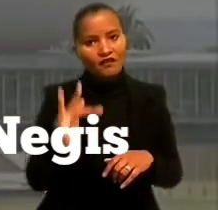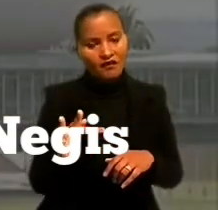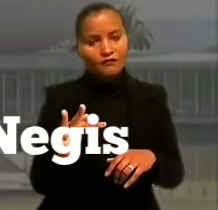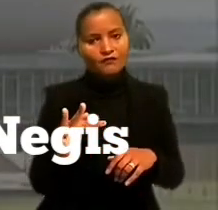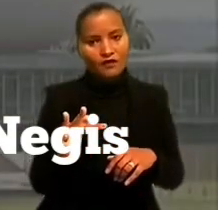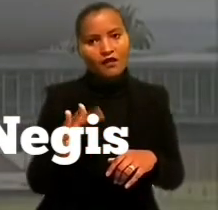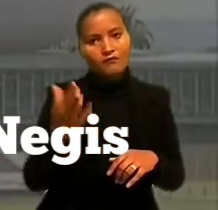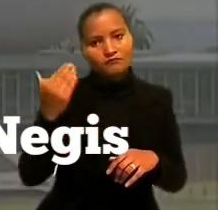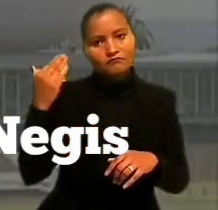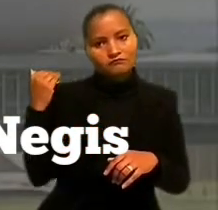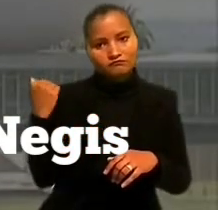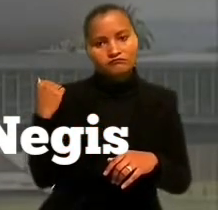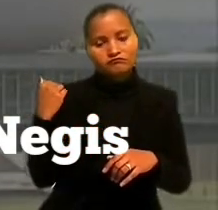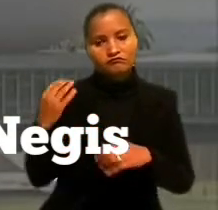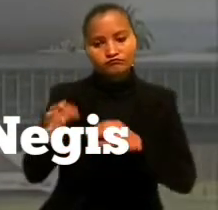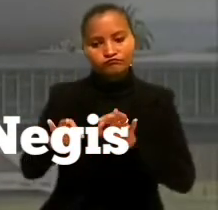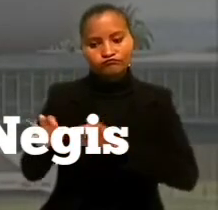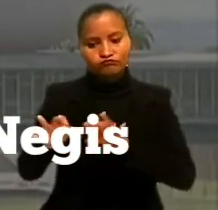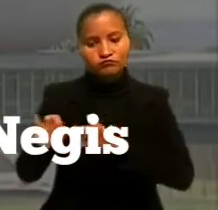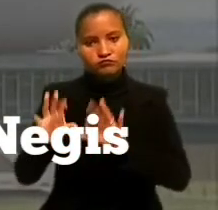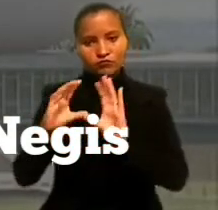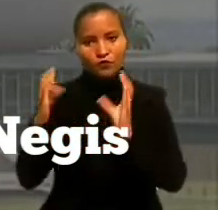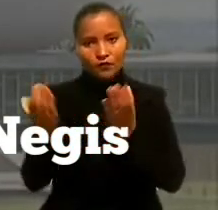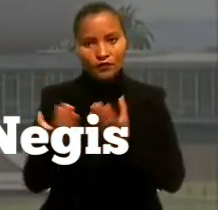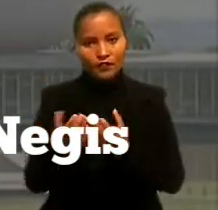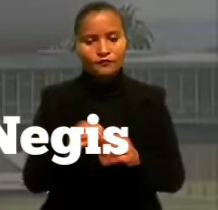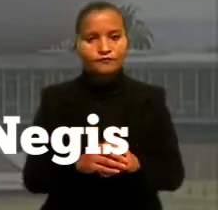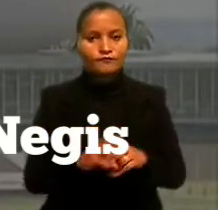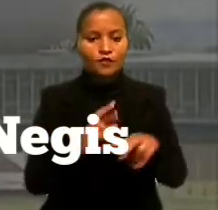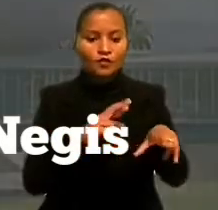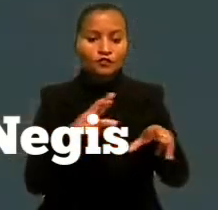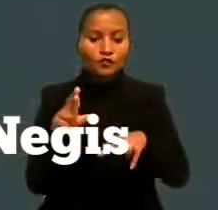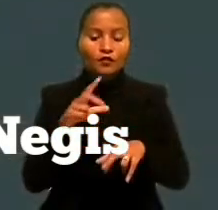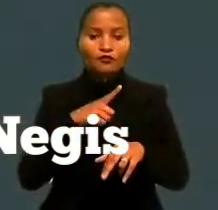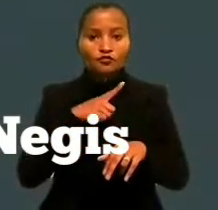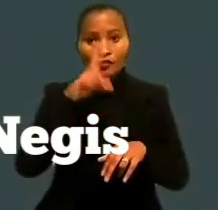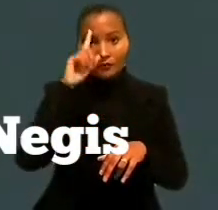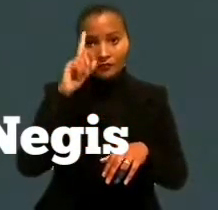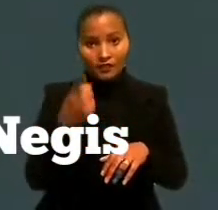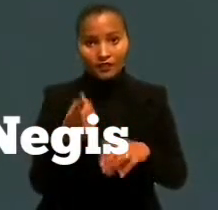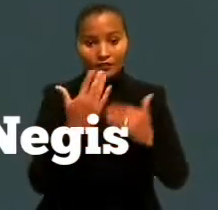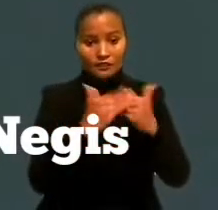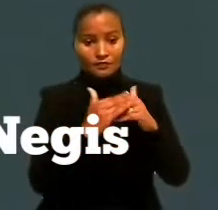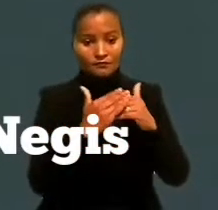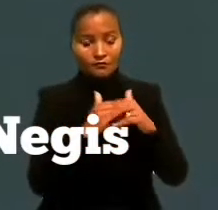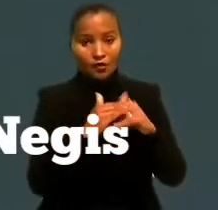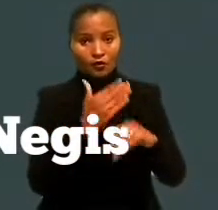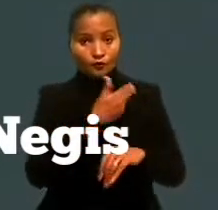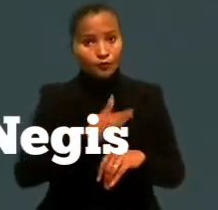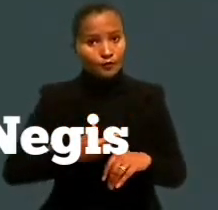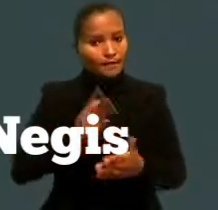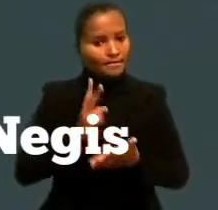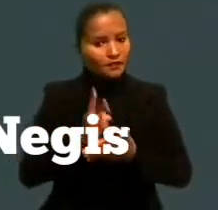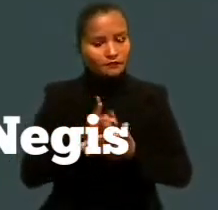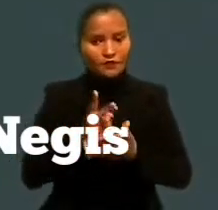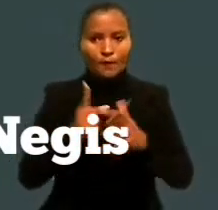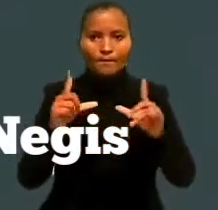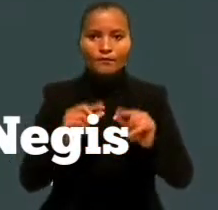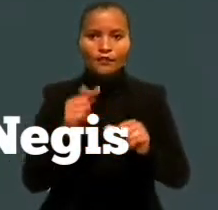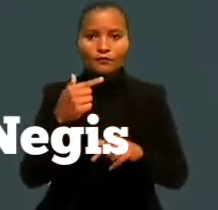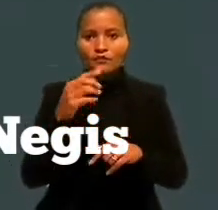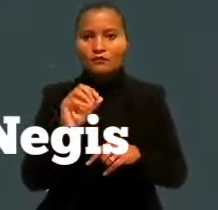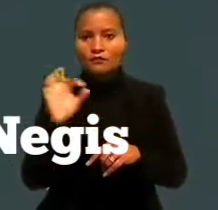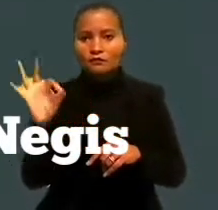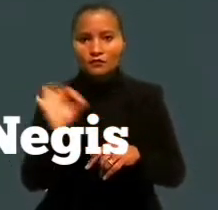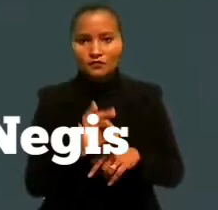estavam em tramitação no Congresso. O regional havia determinado que o transporte público na região fosse mantido com o mínimo de